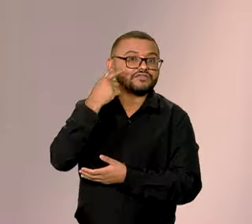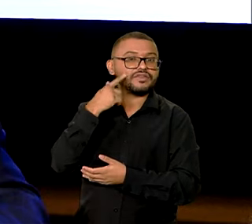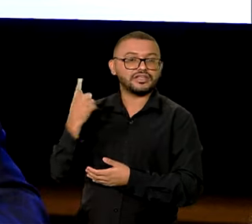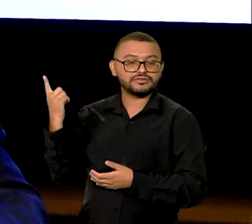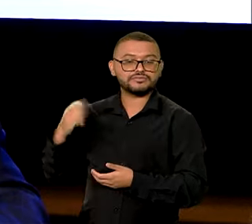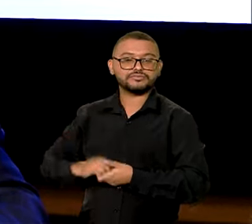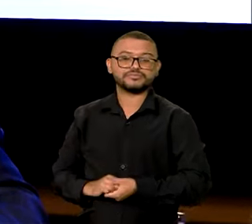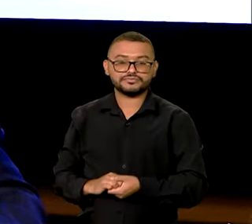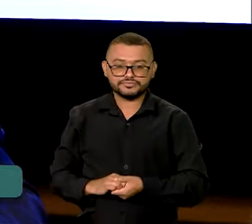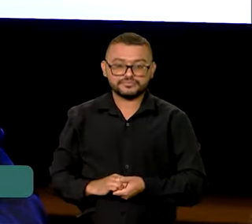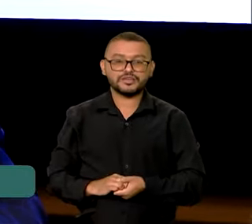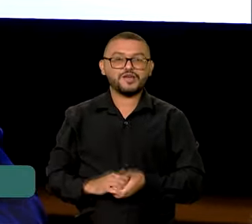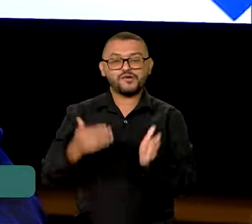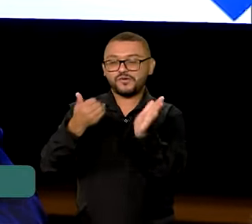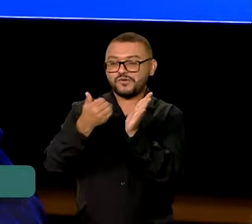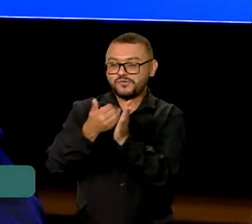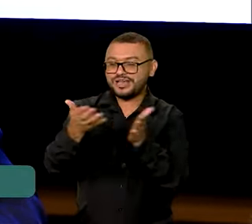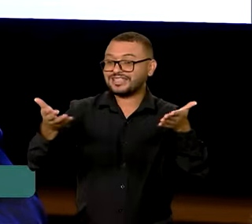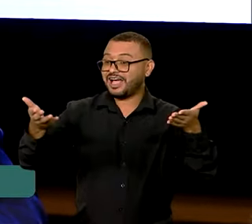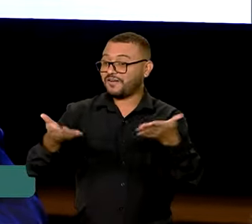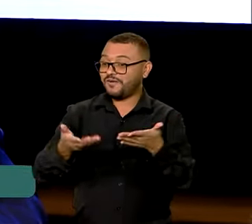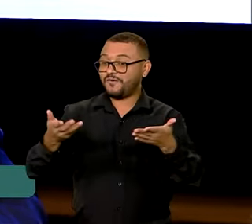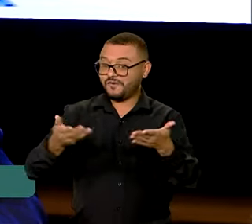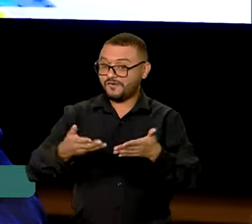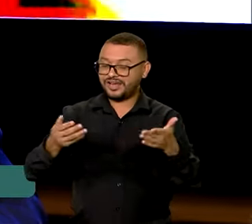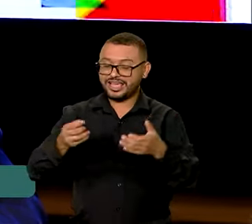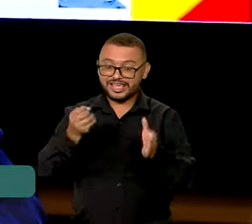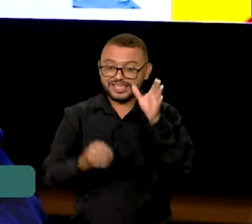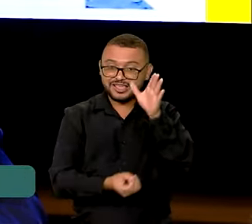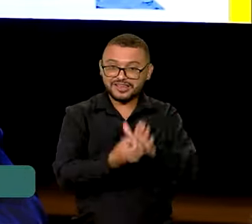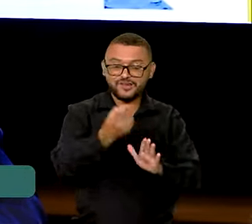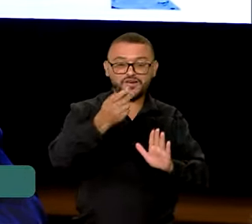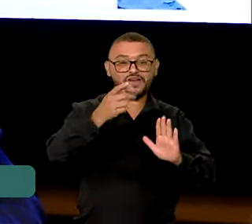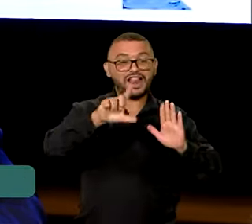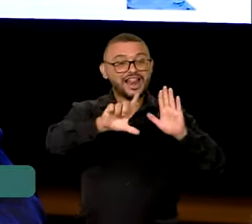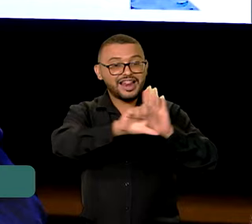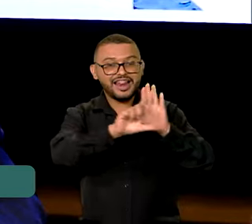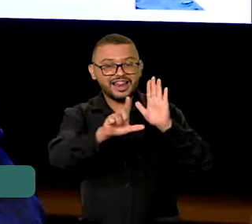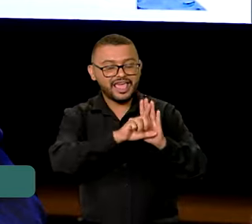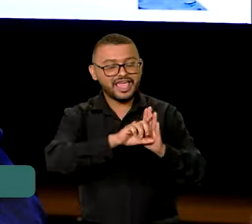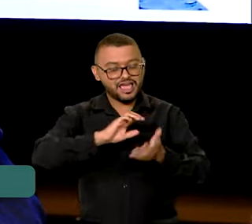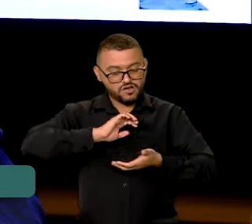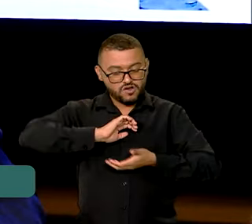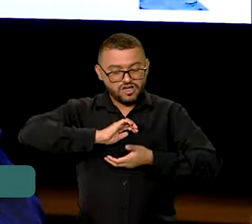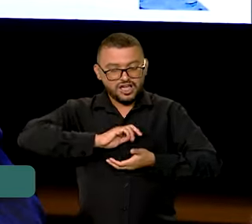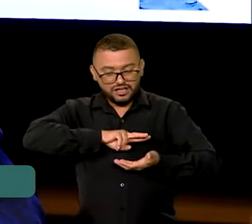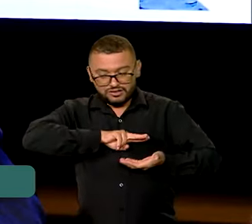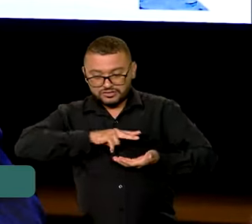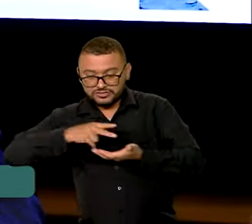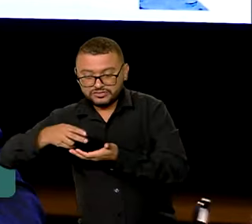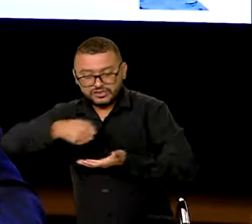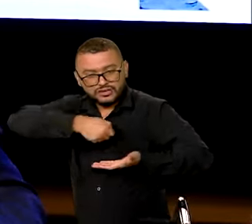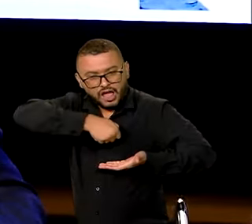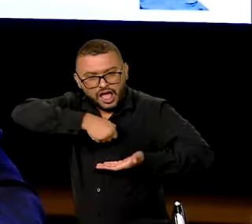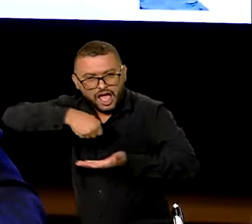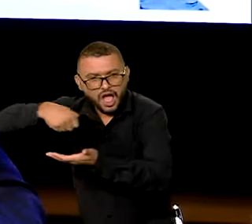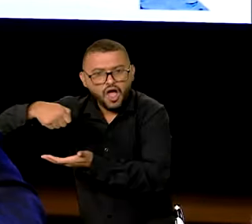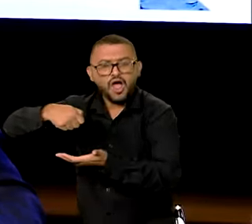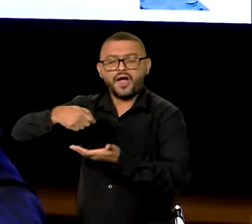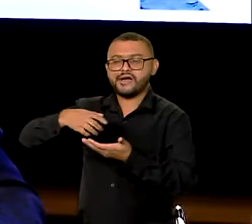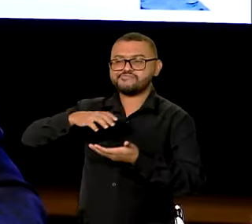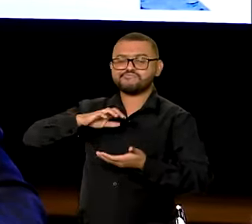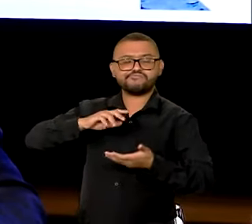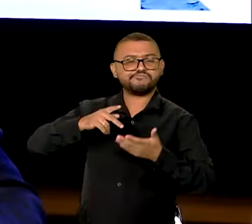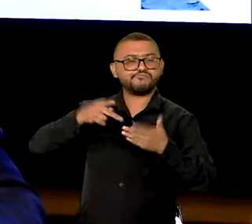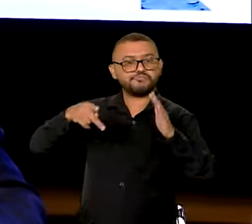A partir de agora, o país tem uma política pública de transporte de órgãos. A gente tem hoje prioridade